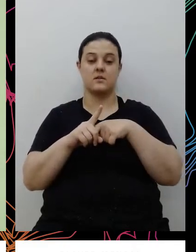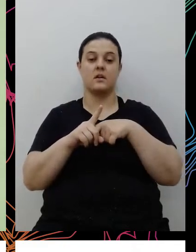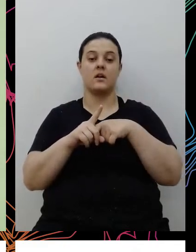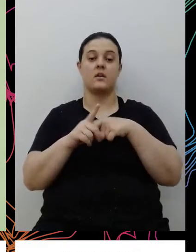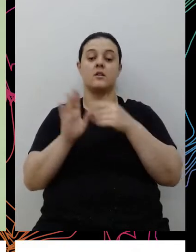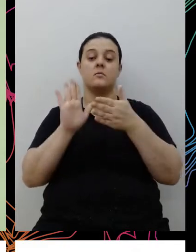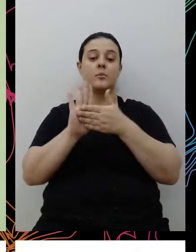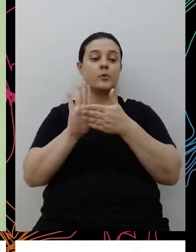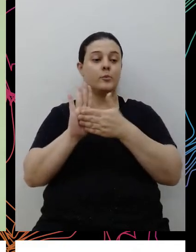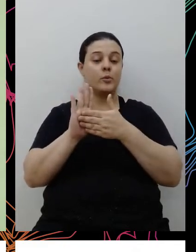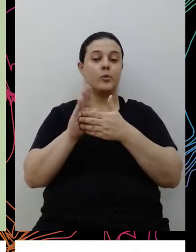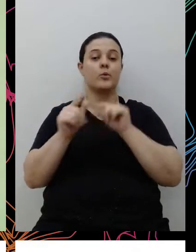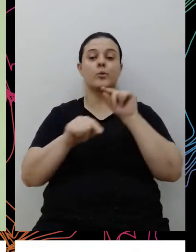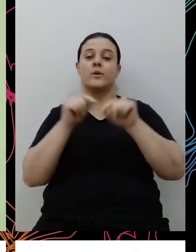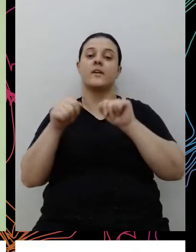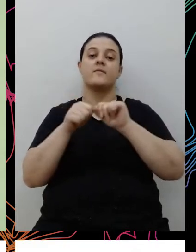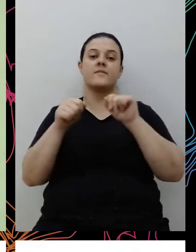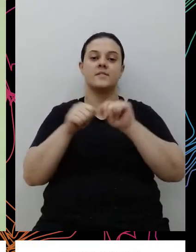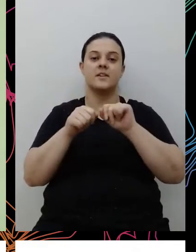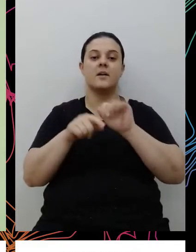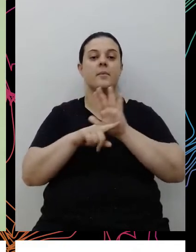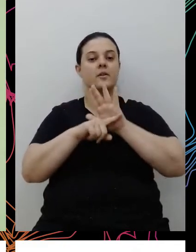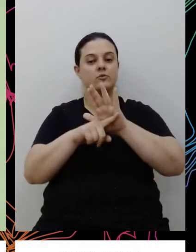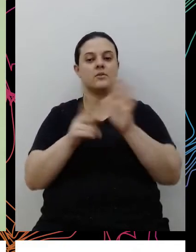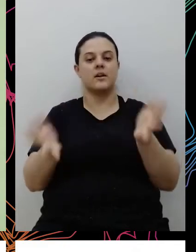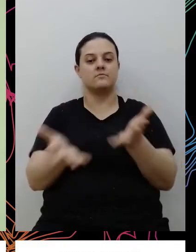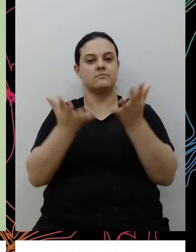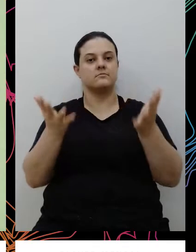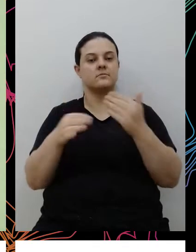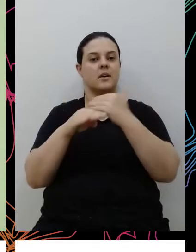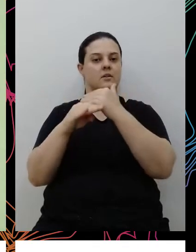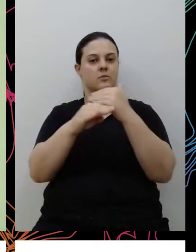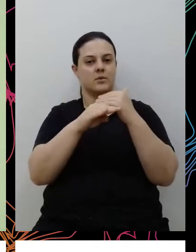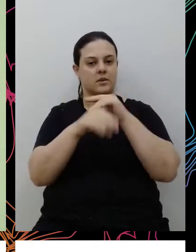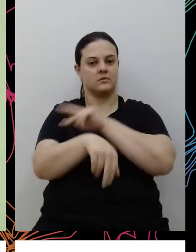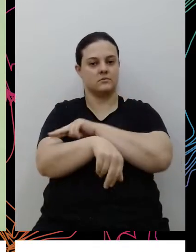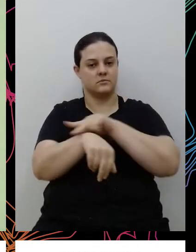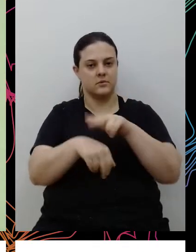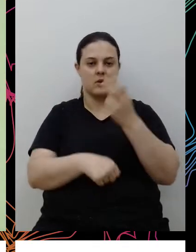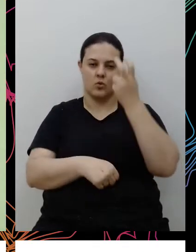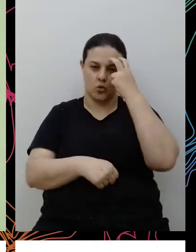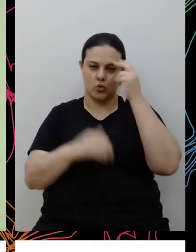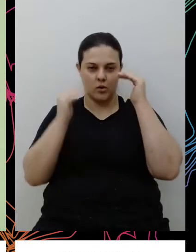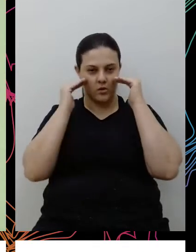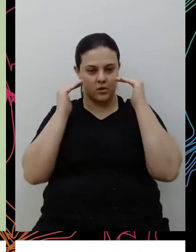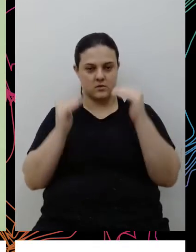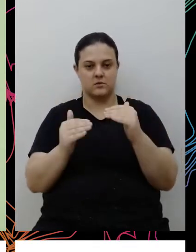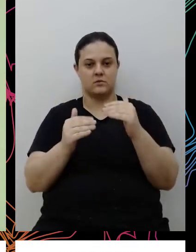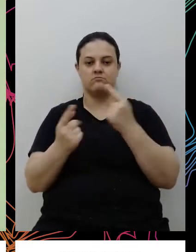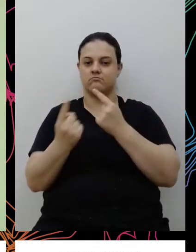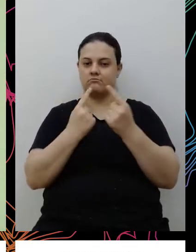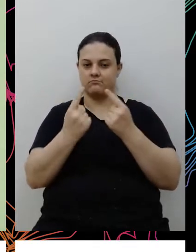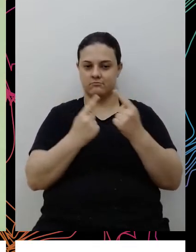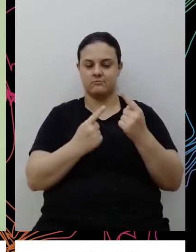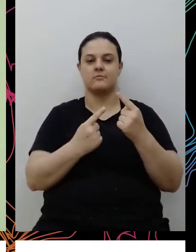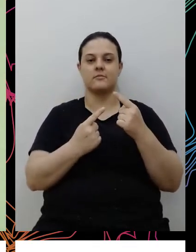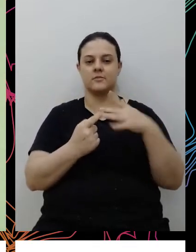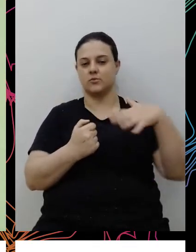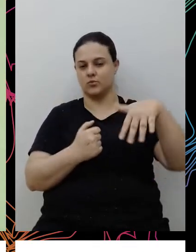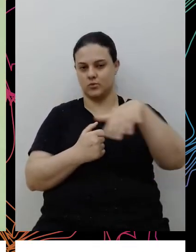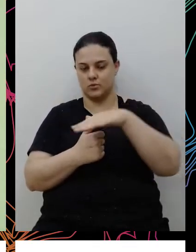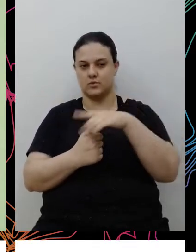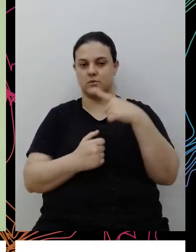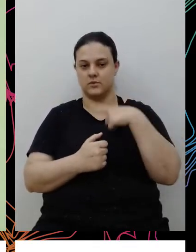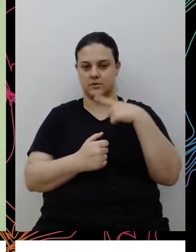ações afirmativas para avançar com a equidade racial, com a cultura do respeito, com o diálogo com todos os nossos stakeholders